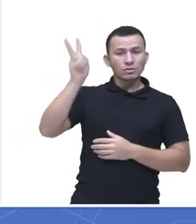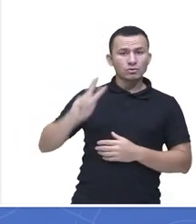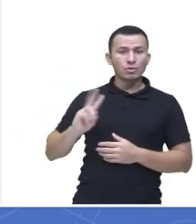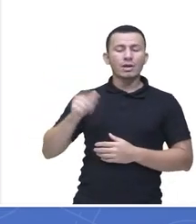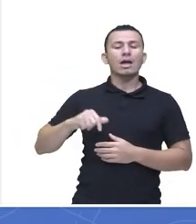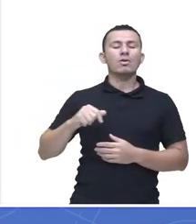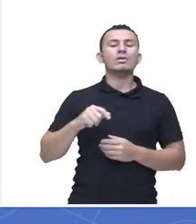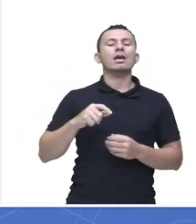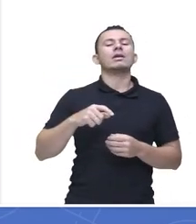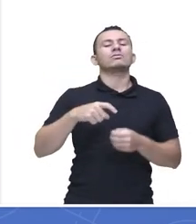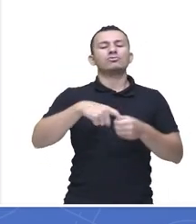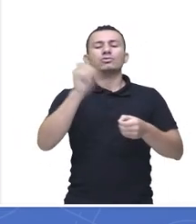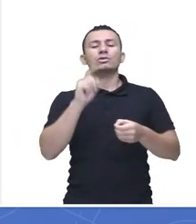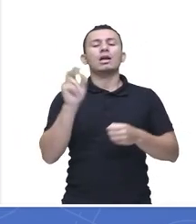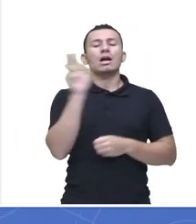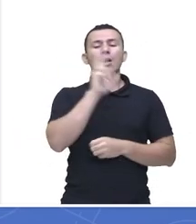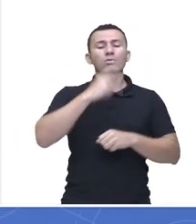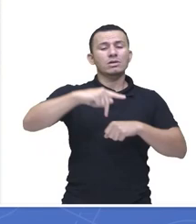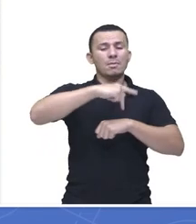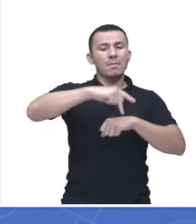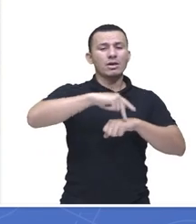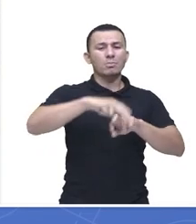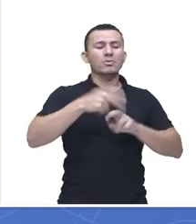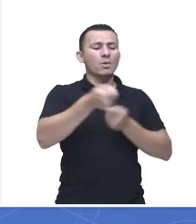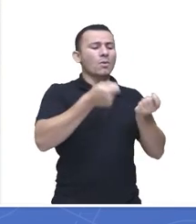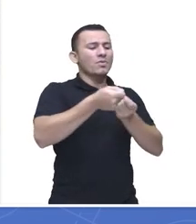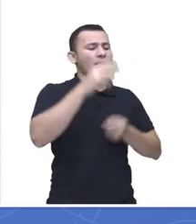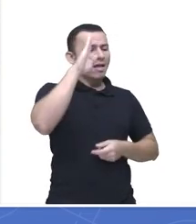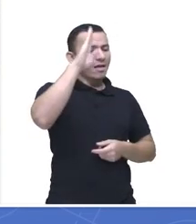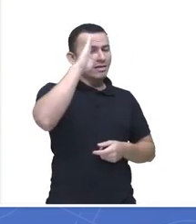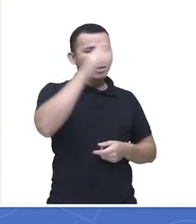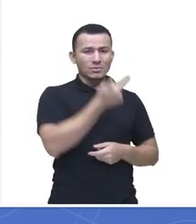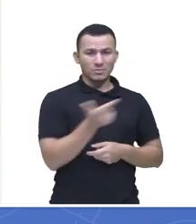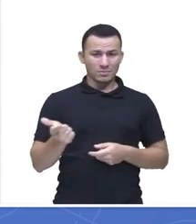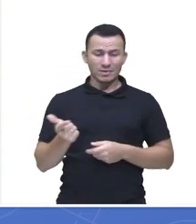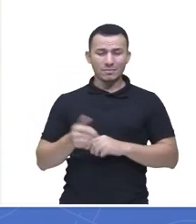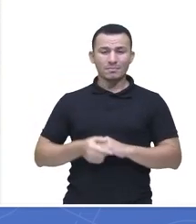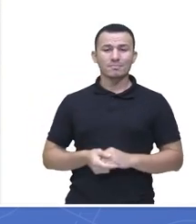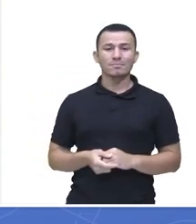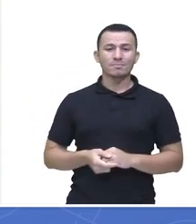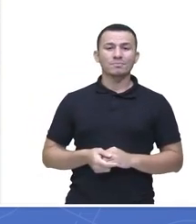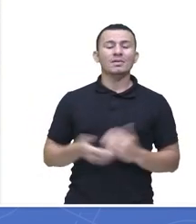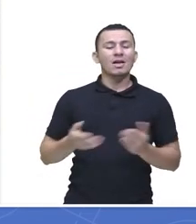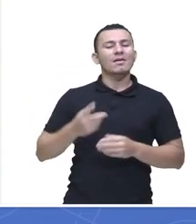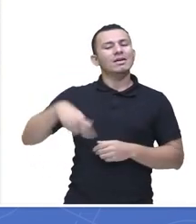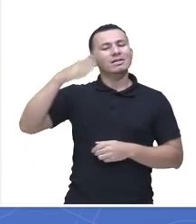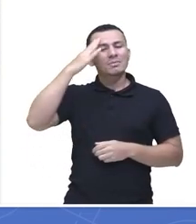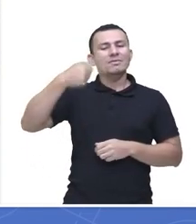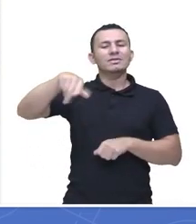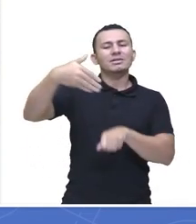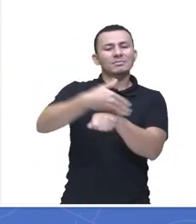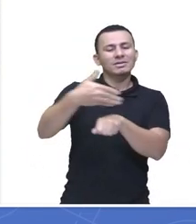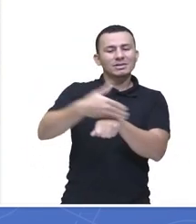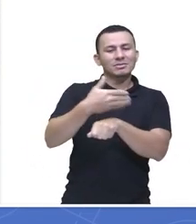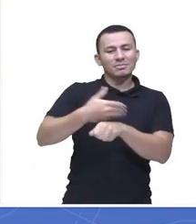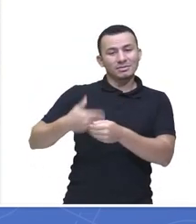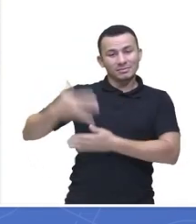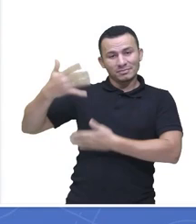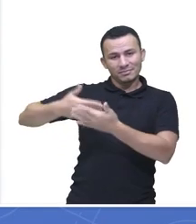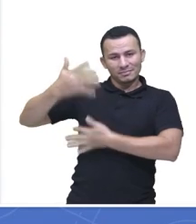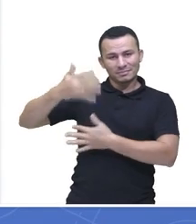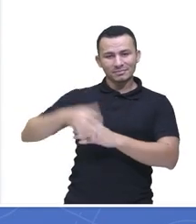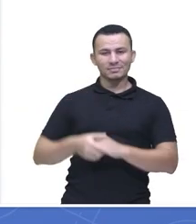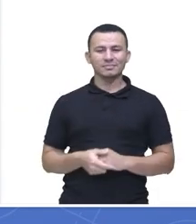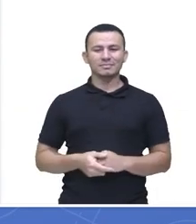tirar você da guerra, porque eles não tinham condições de manter o seu exército na guerra, tá bom? Agora nós vamos ver a participação de vocês aí no nosso chat. Vamos